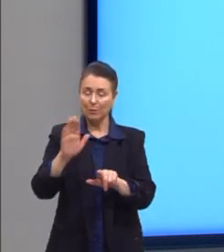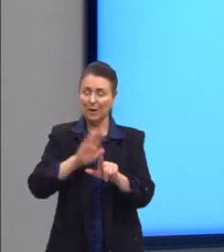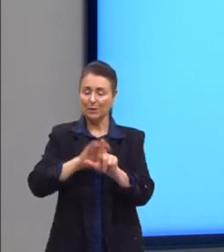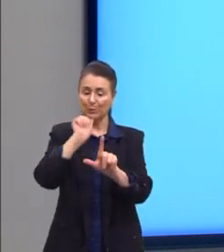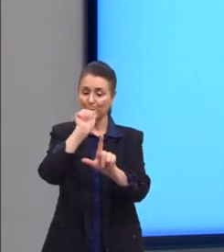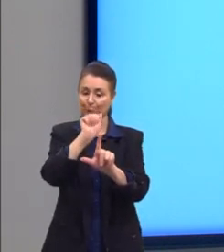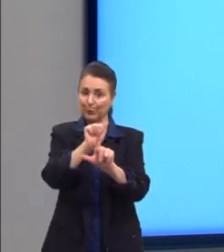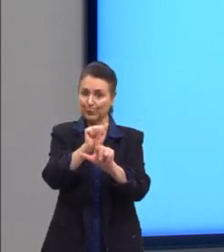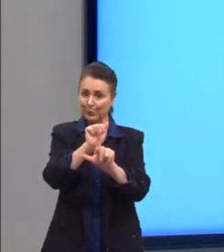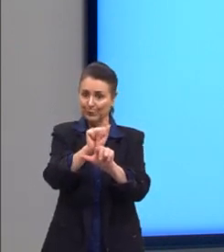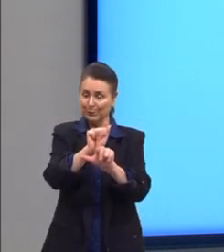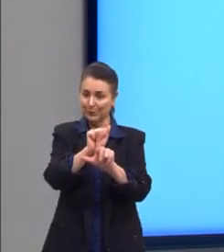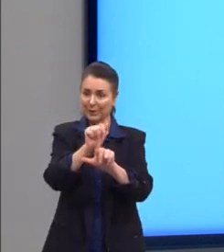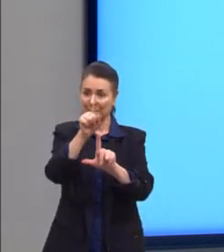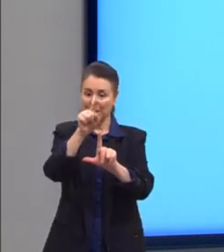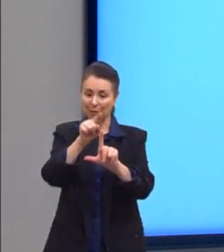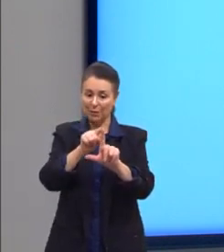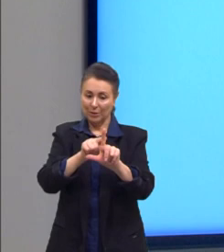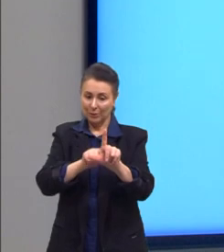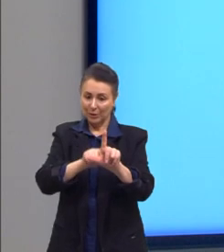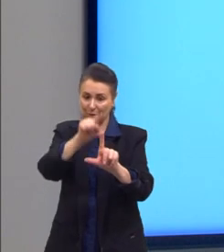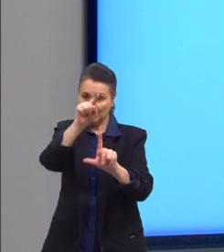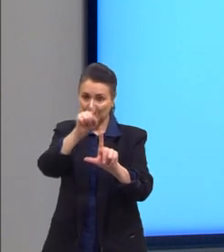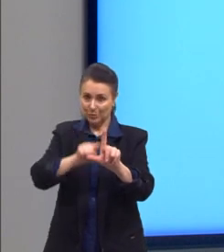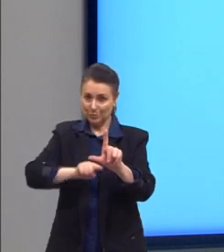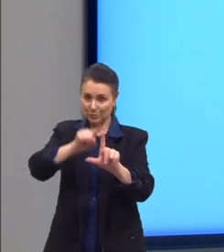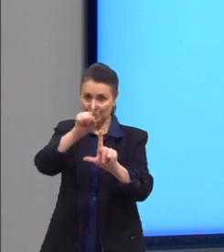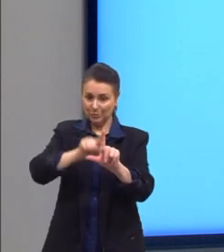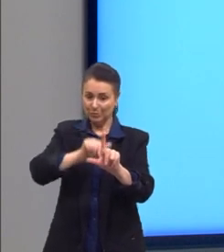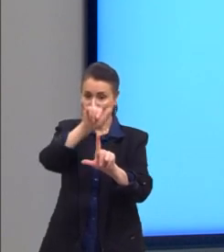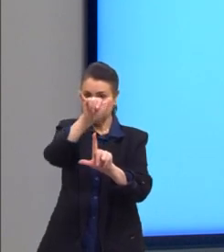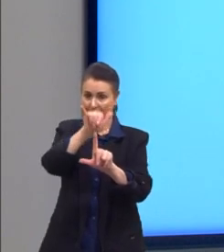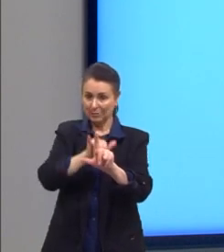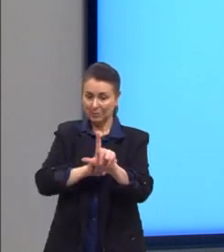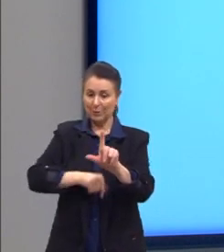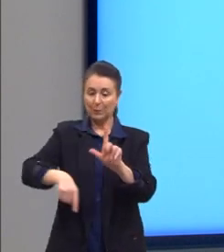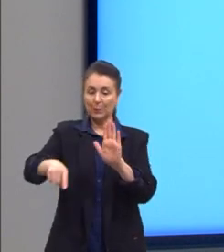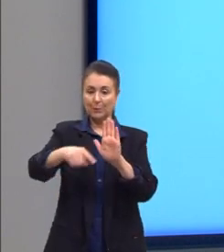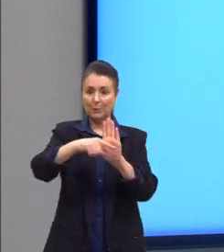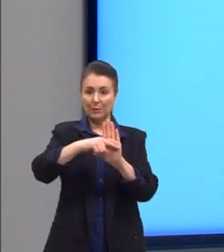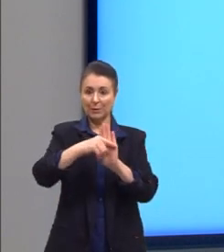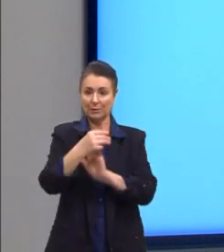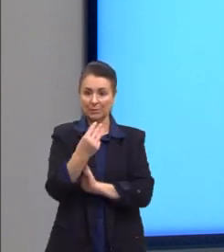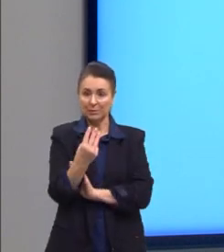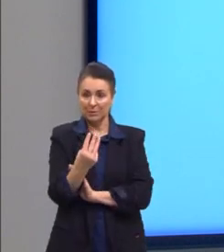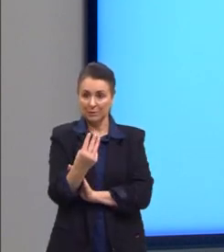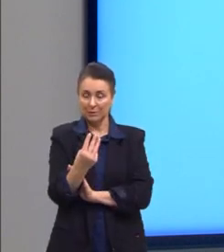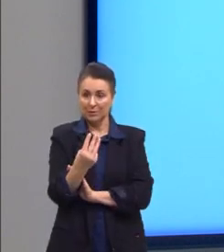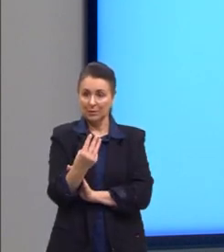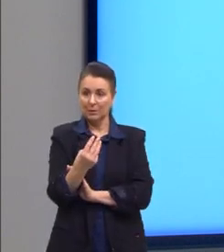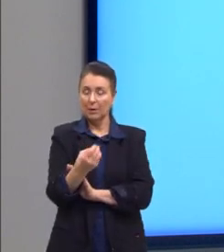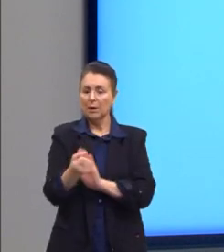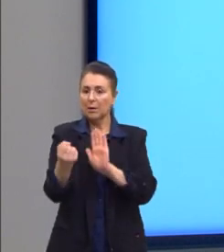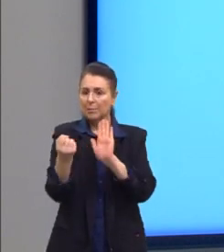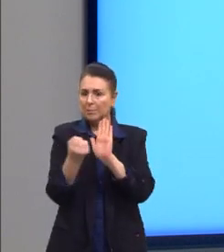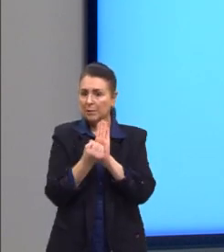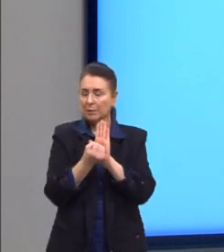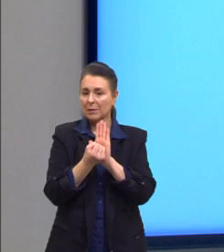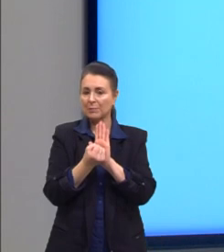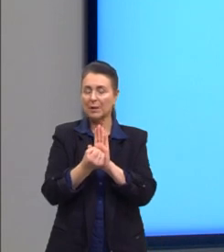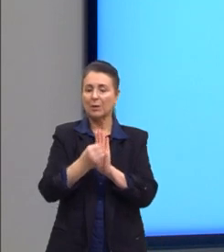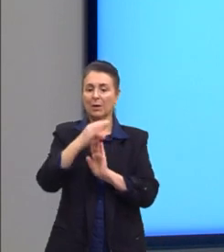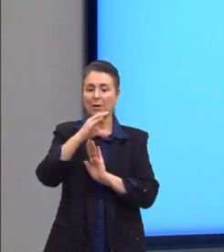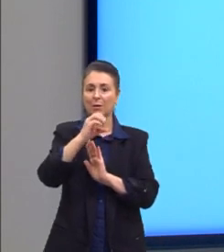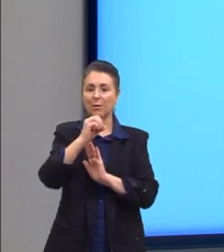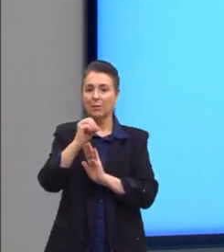agora, passando pelo eixo vertical exatamente em menos 3. E aí, marcamos a coordenada do nosso